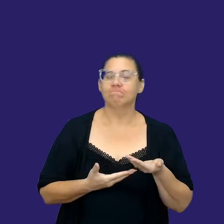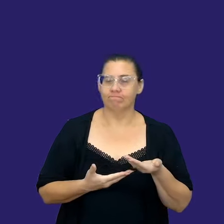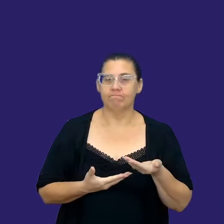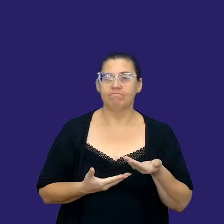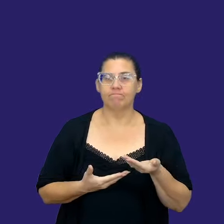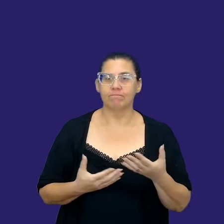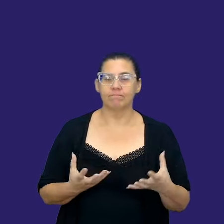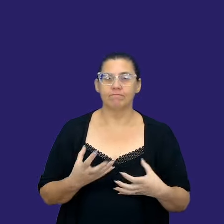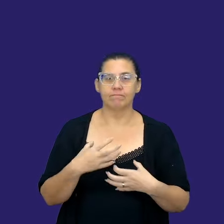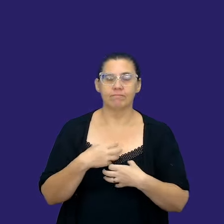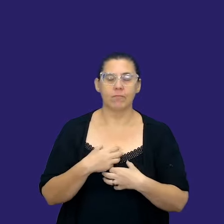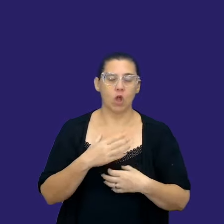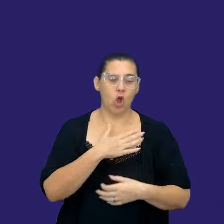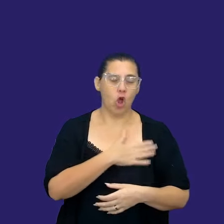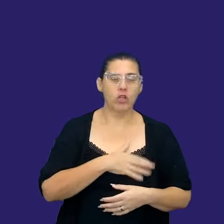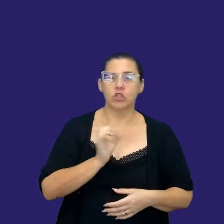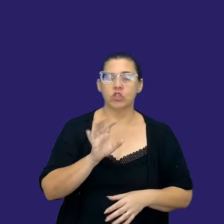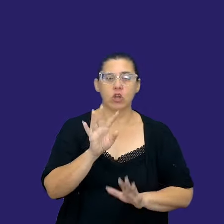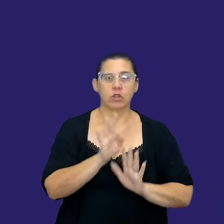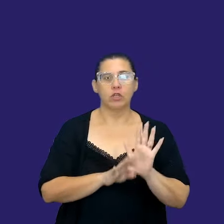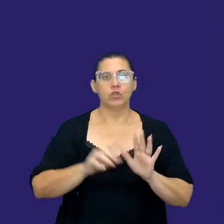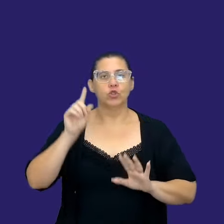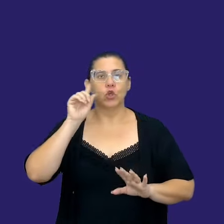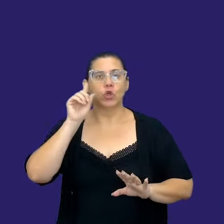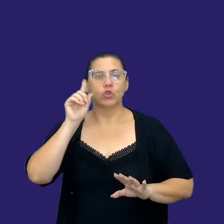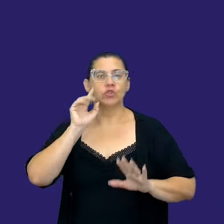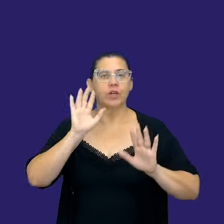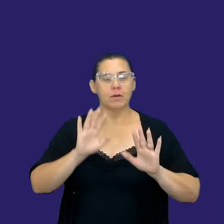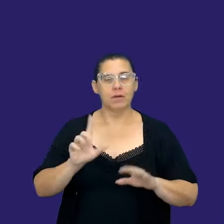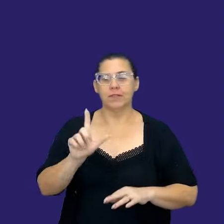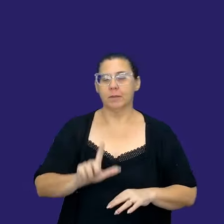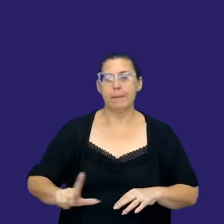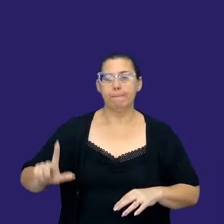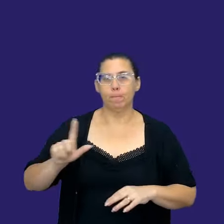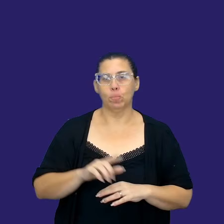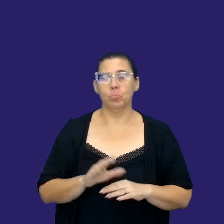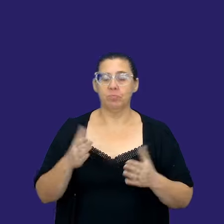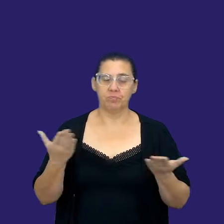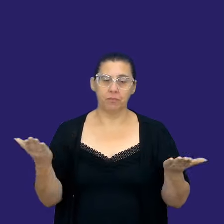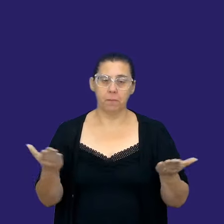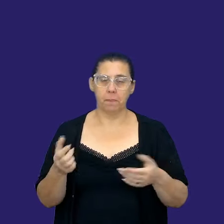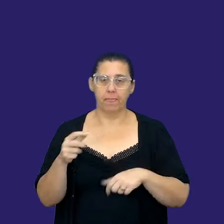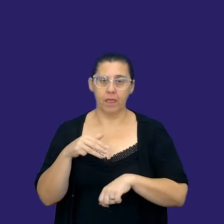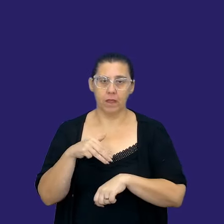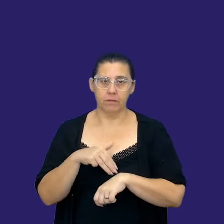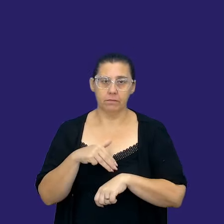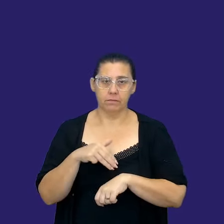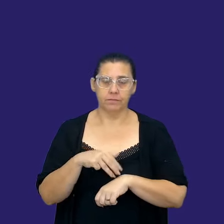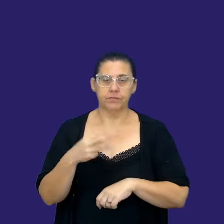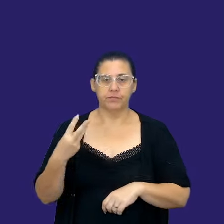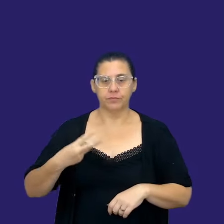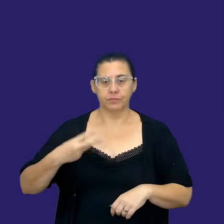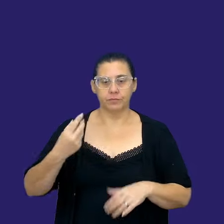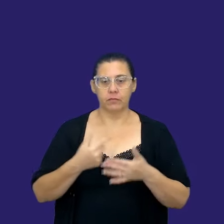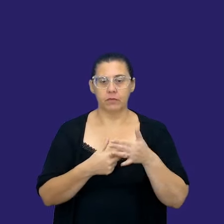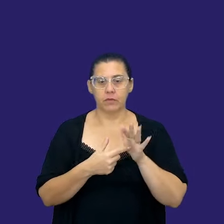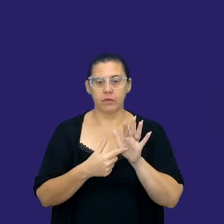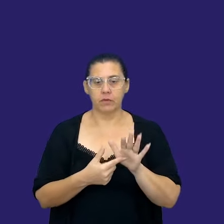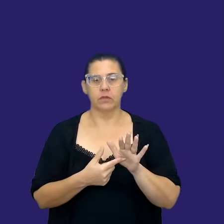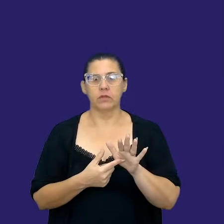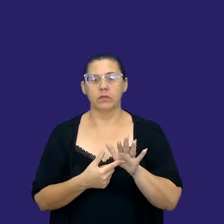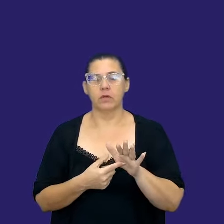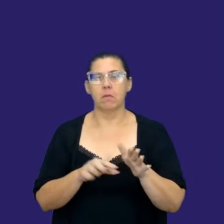não só dos textos, né, do dia a dia, mas também textos literários. Vamos, então, agora apresentar para vocês a